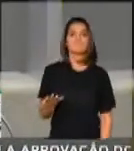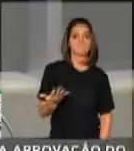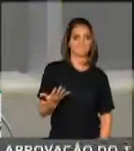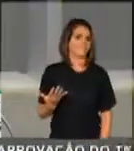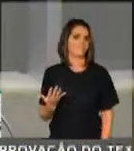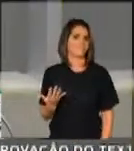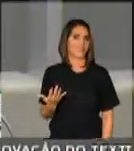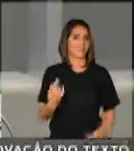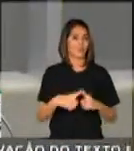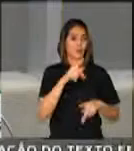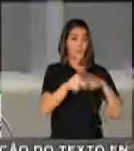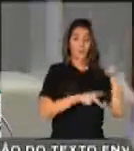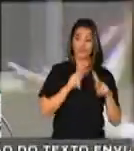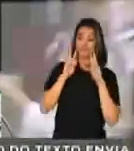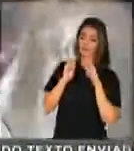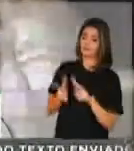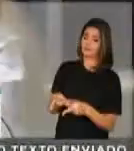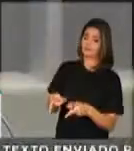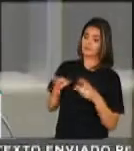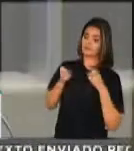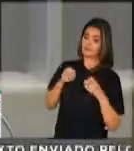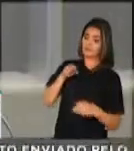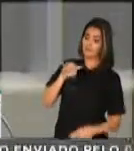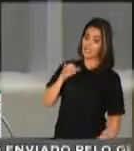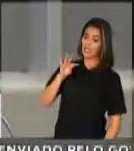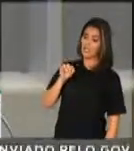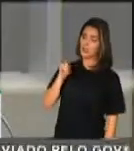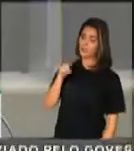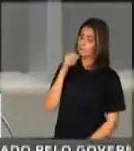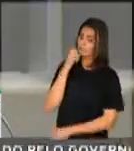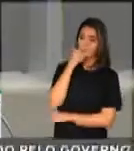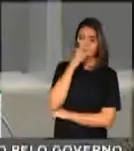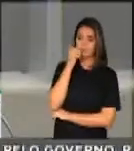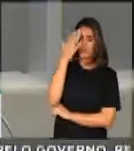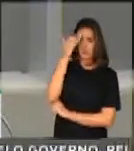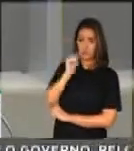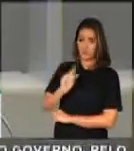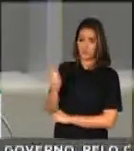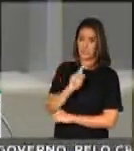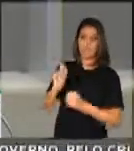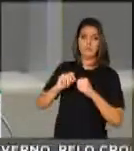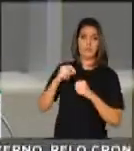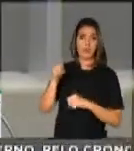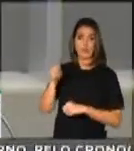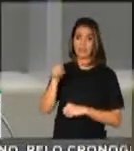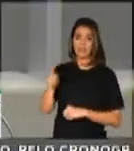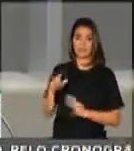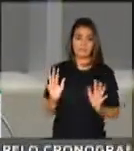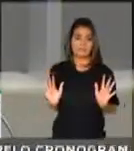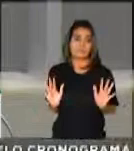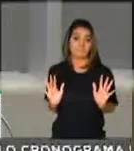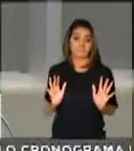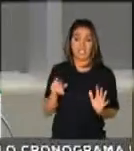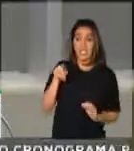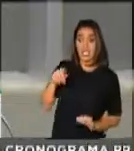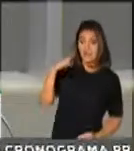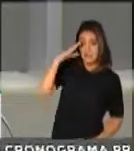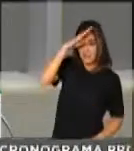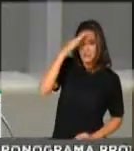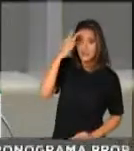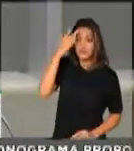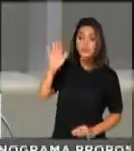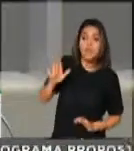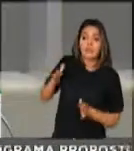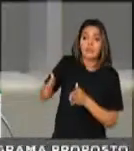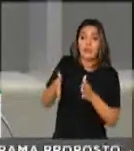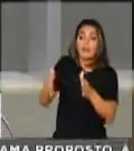percebesse que o presidente não sabe o que faz e nem sequer em que direção